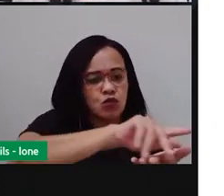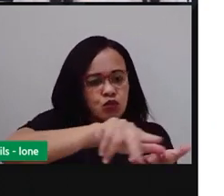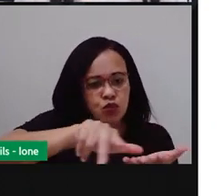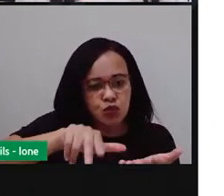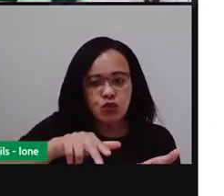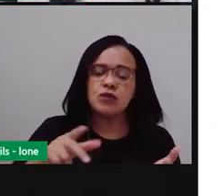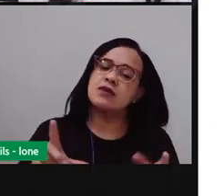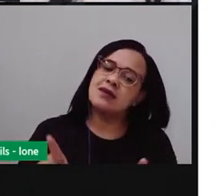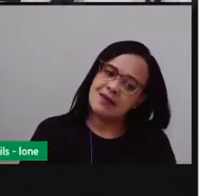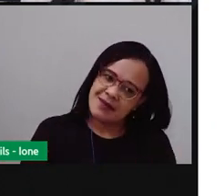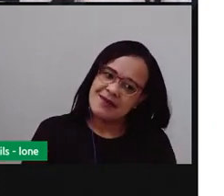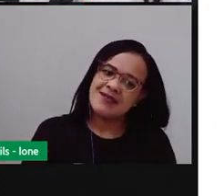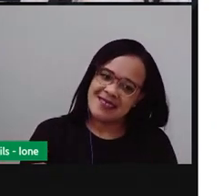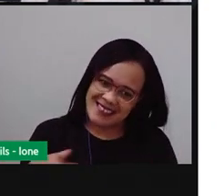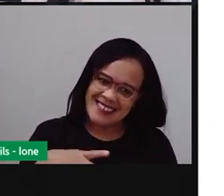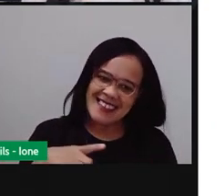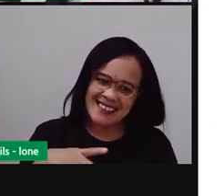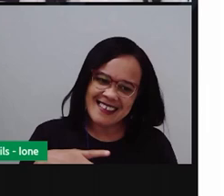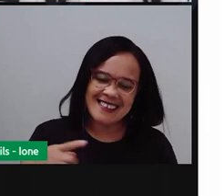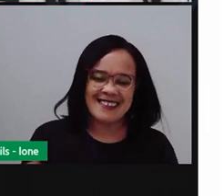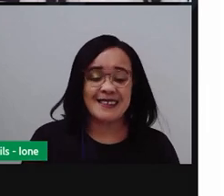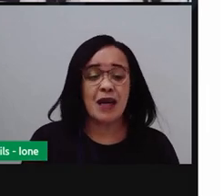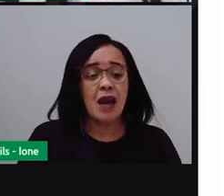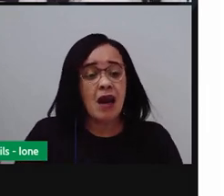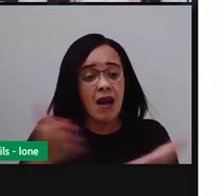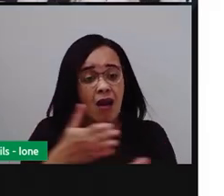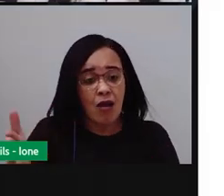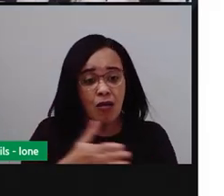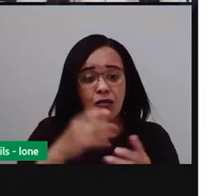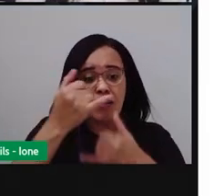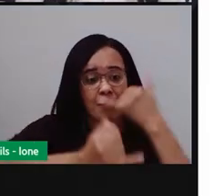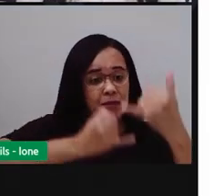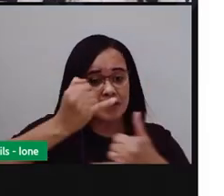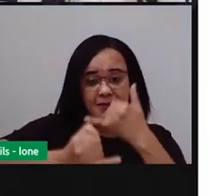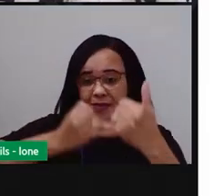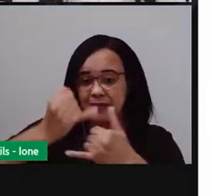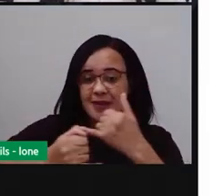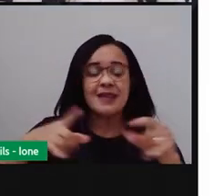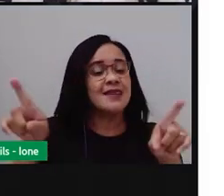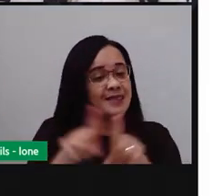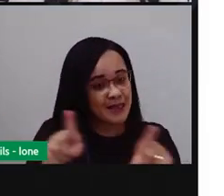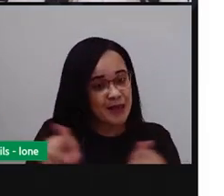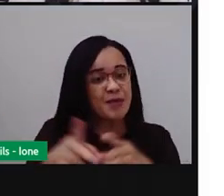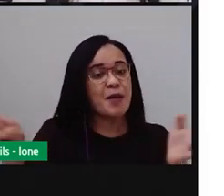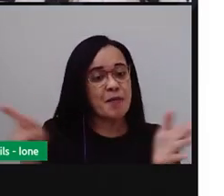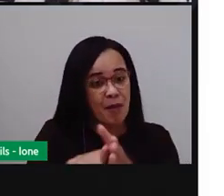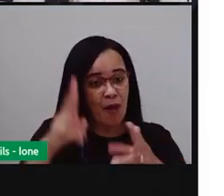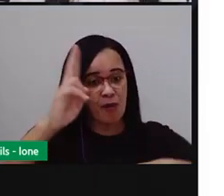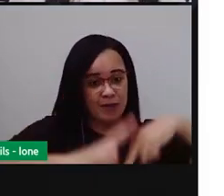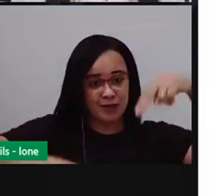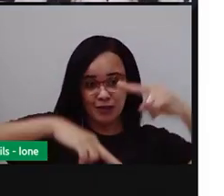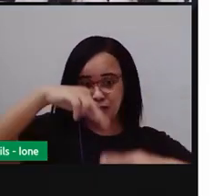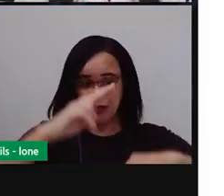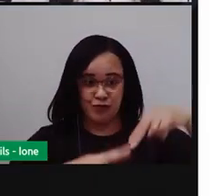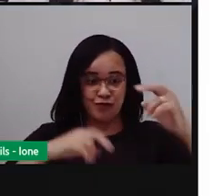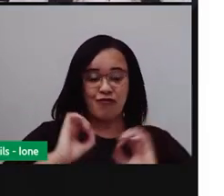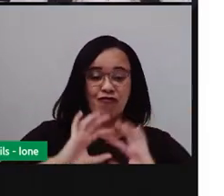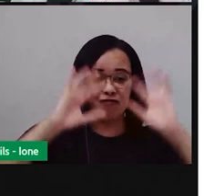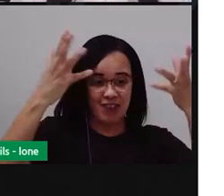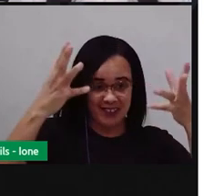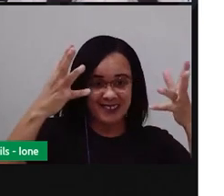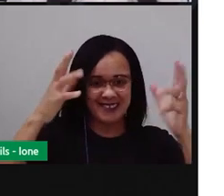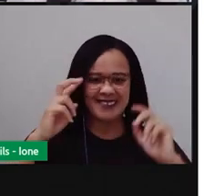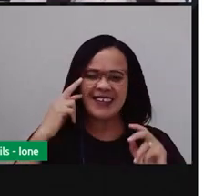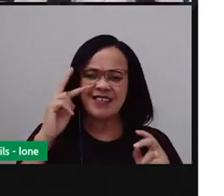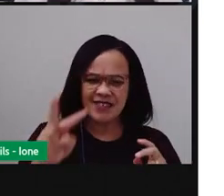Agora, vamos ver algumas brincadeiras típicas das festas de Minas. Olha, observem